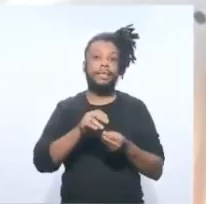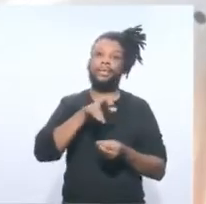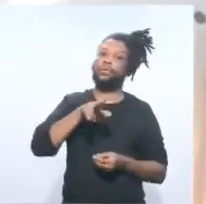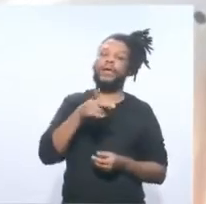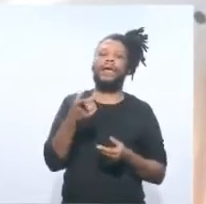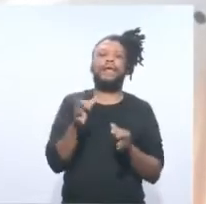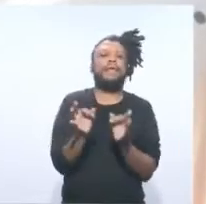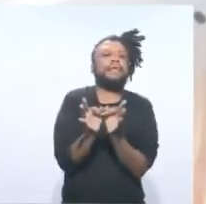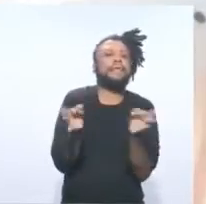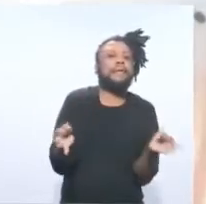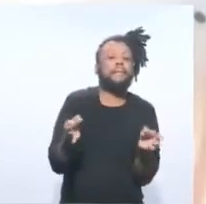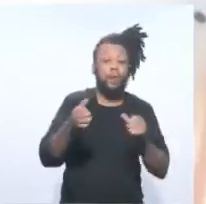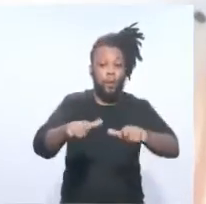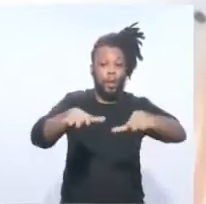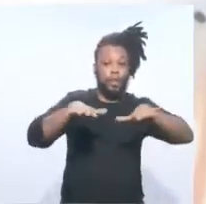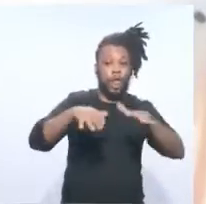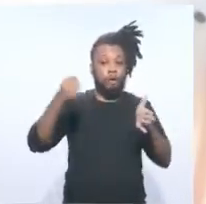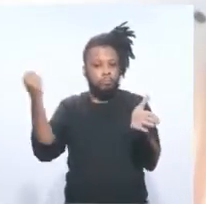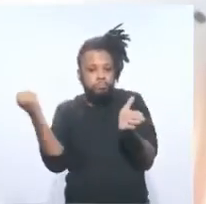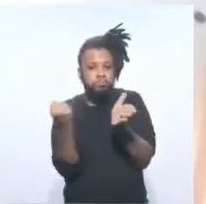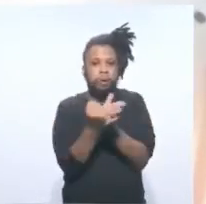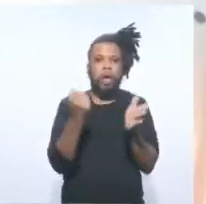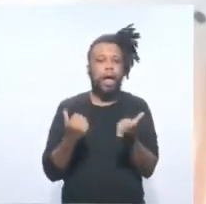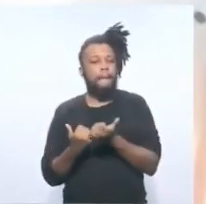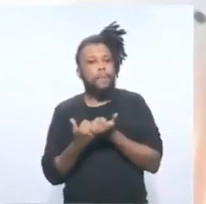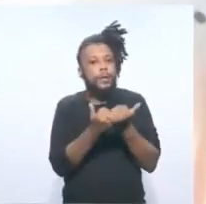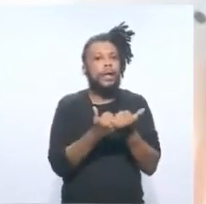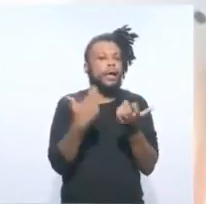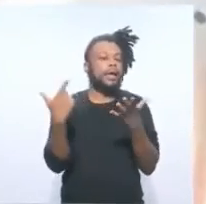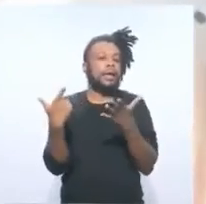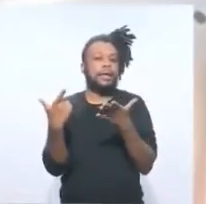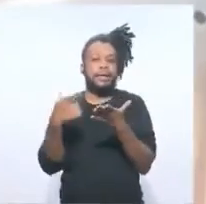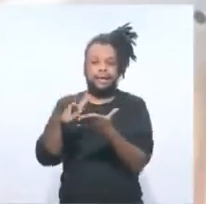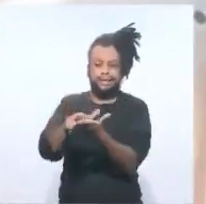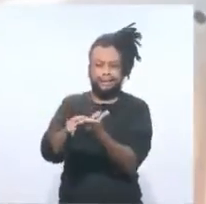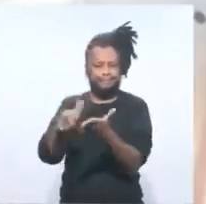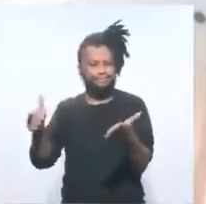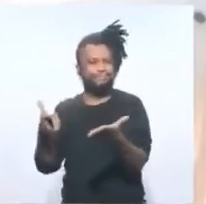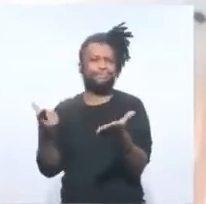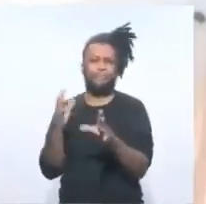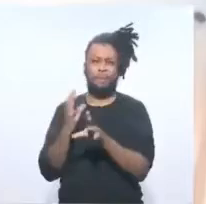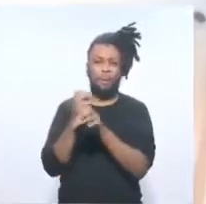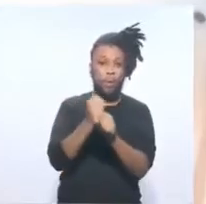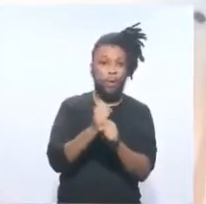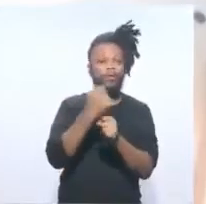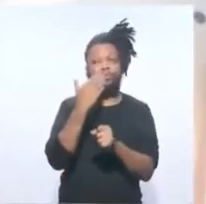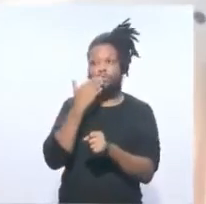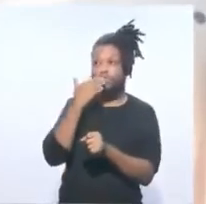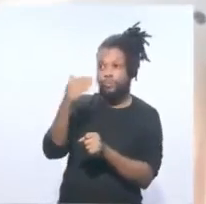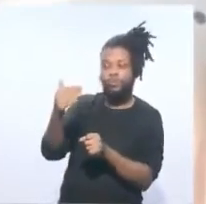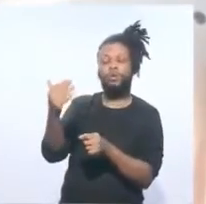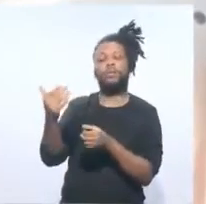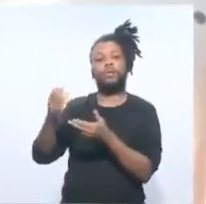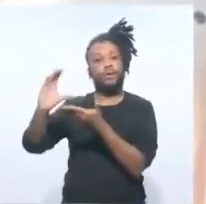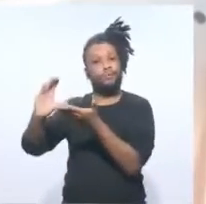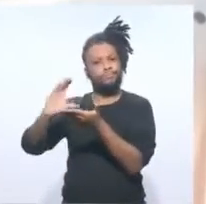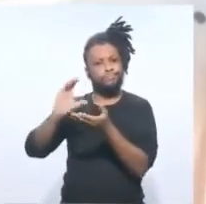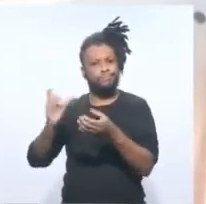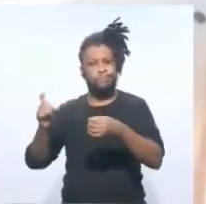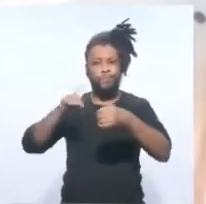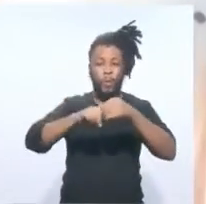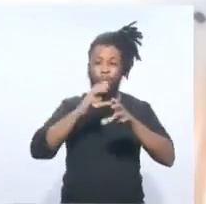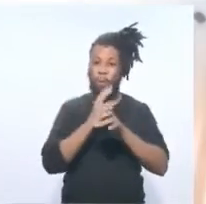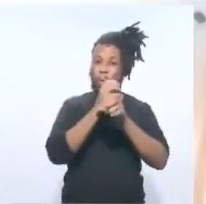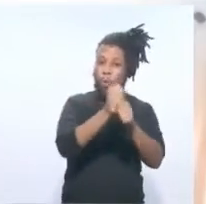parlamento carimbar esse tipo de receita, é que a gente emendou para que volte aos cofres do Estado e aí o governo